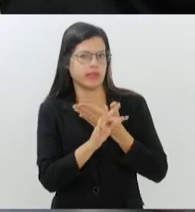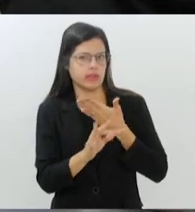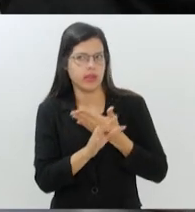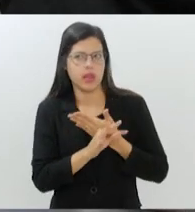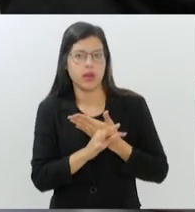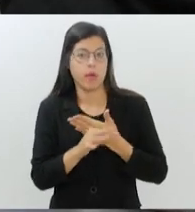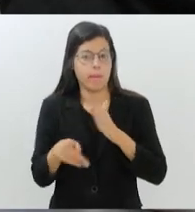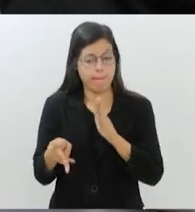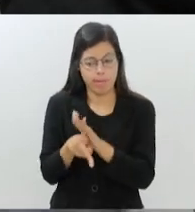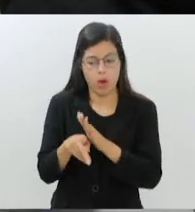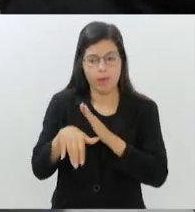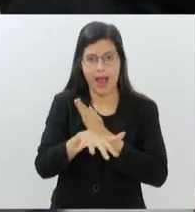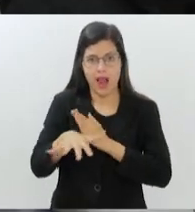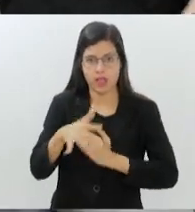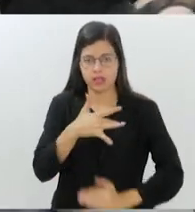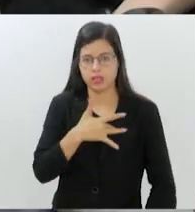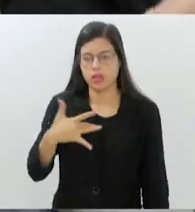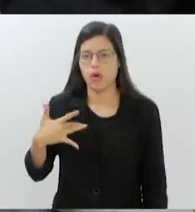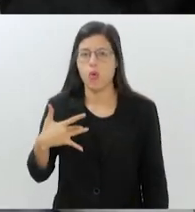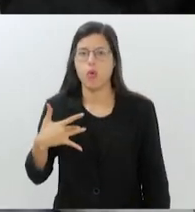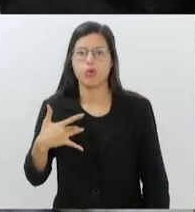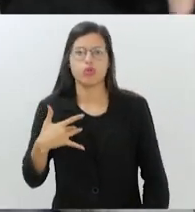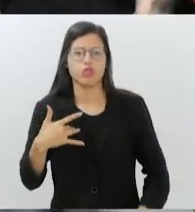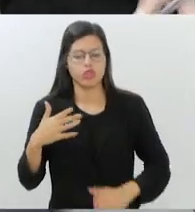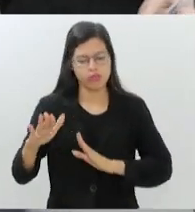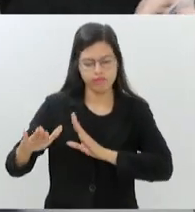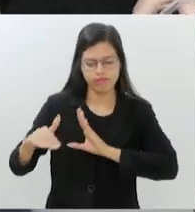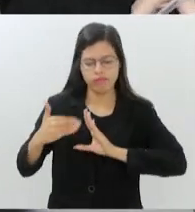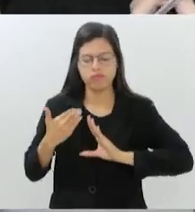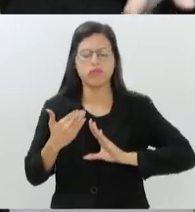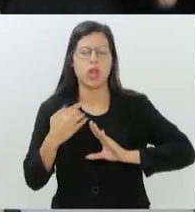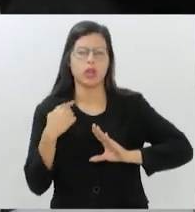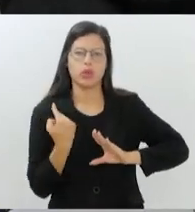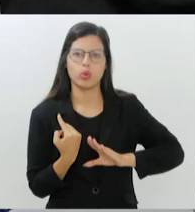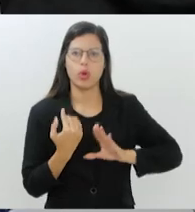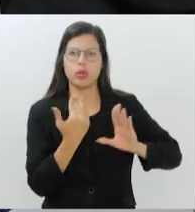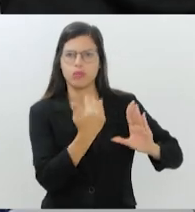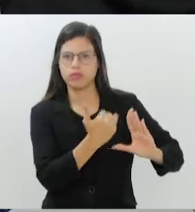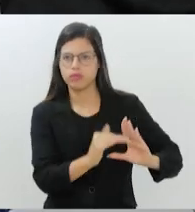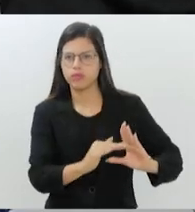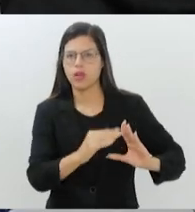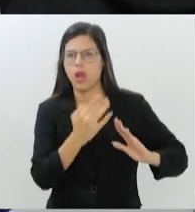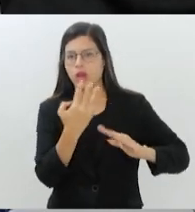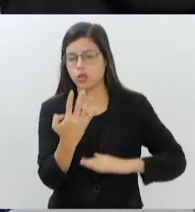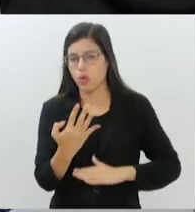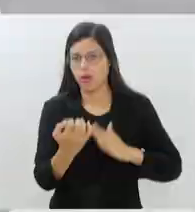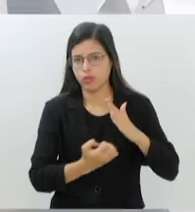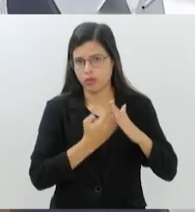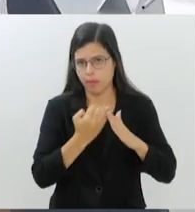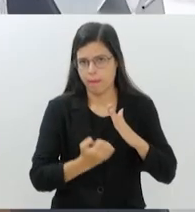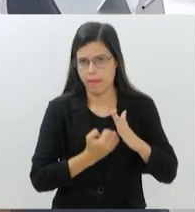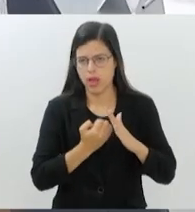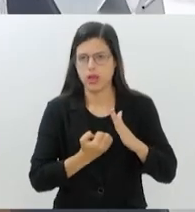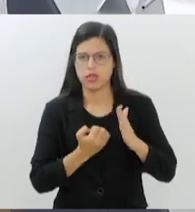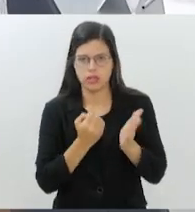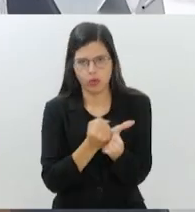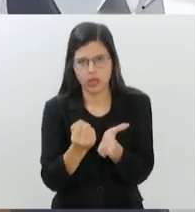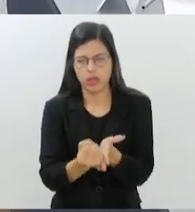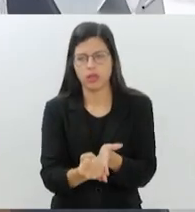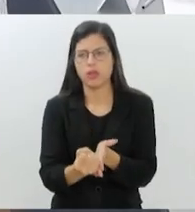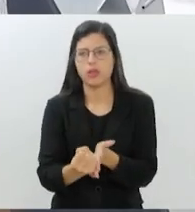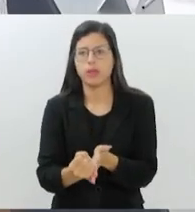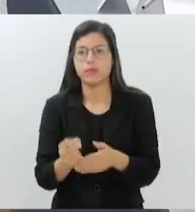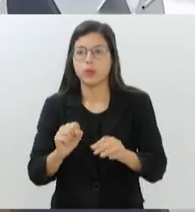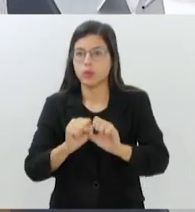técnicos da própria saúde são direcionados para nós e nós encaminhamos as quatro agências licitadas. No Sistema